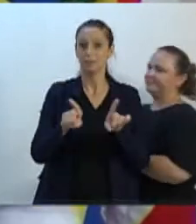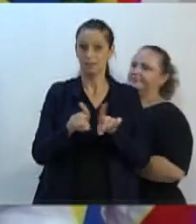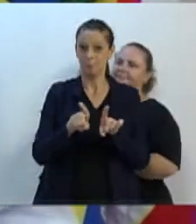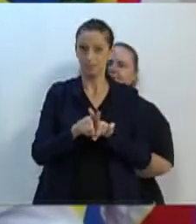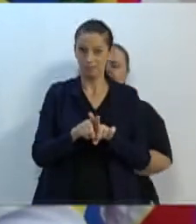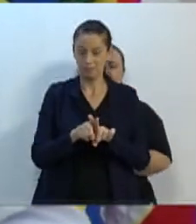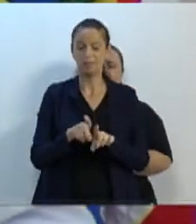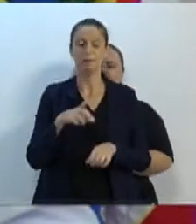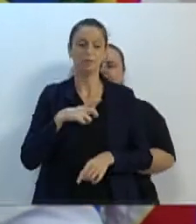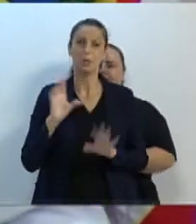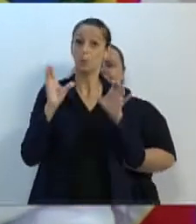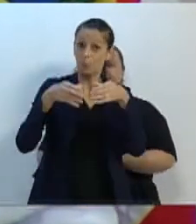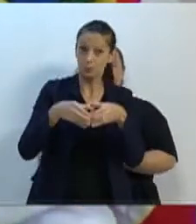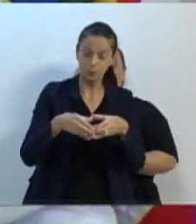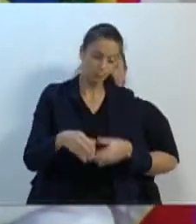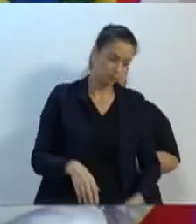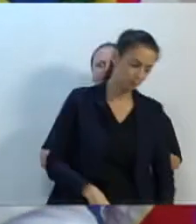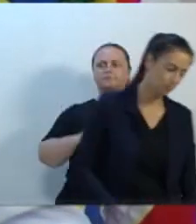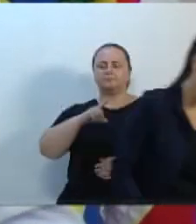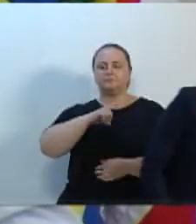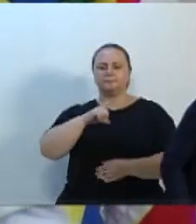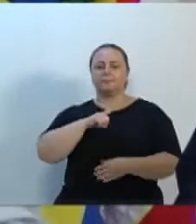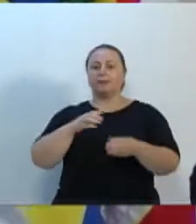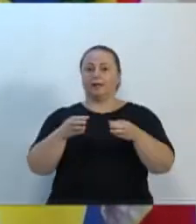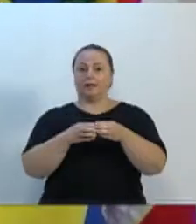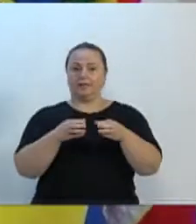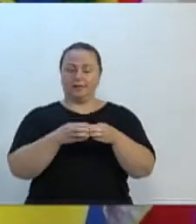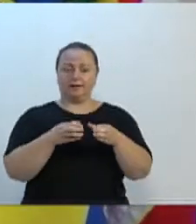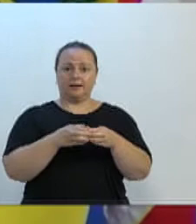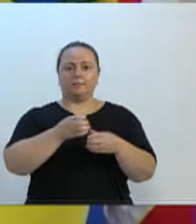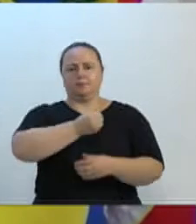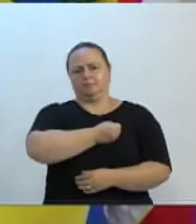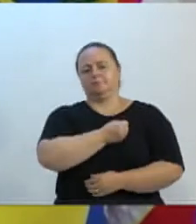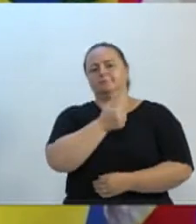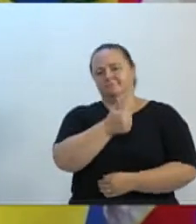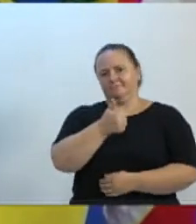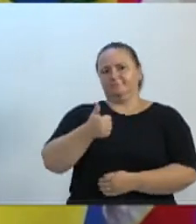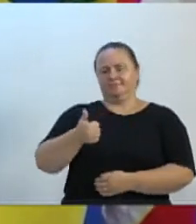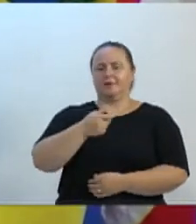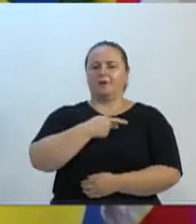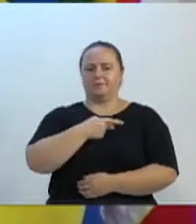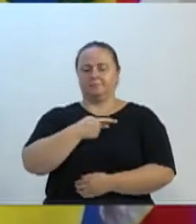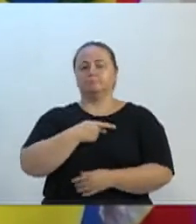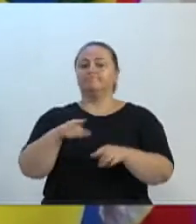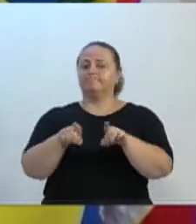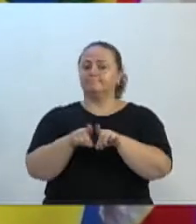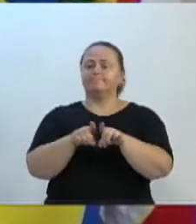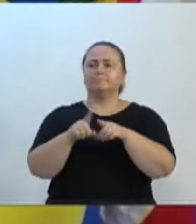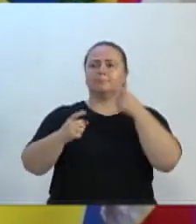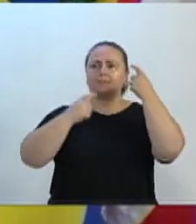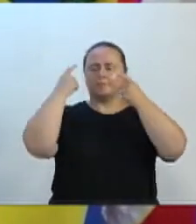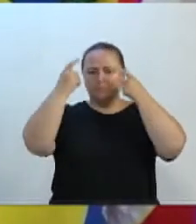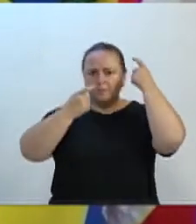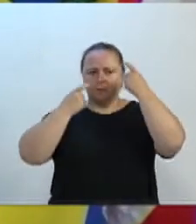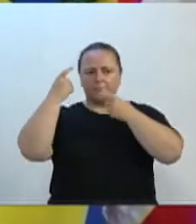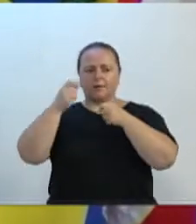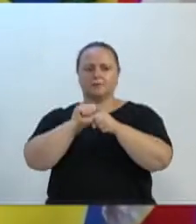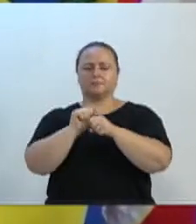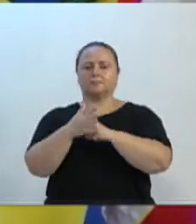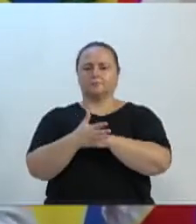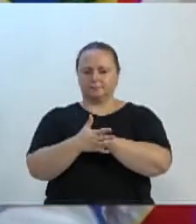Nossa equipe do 111 também está bastante preocupada com o está acontecendo, o coronavírus,